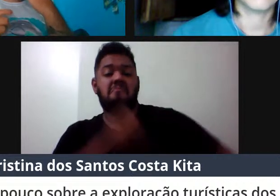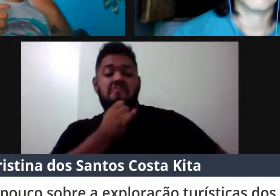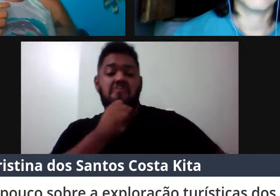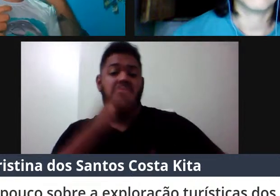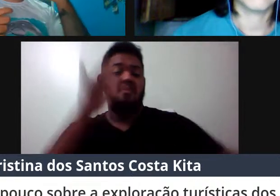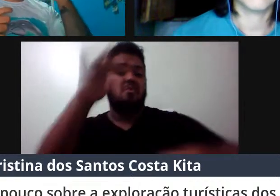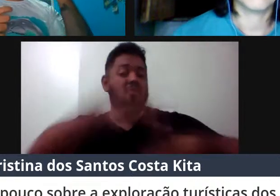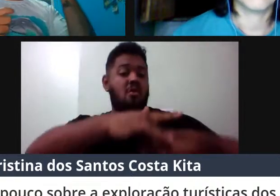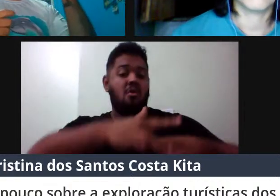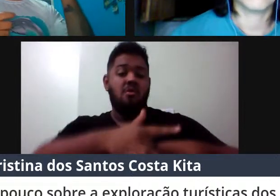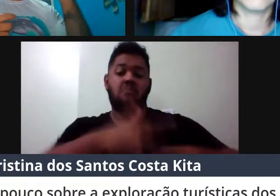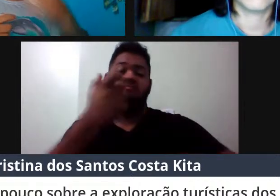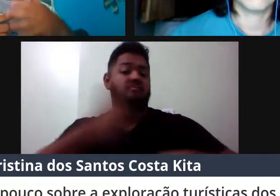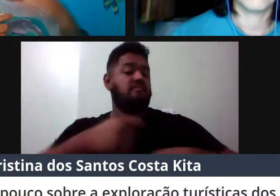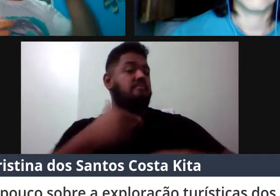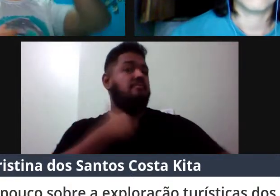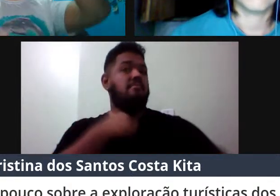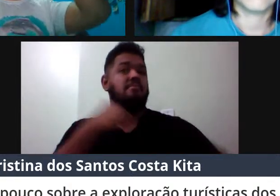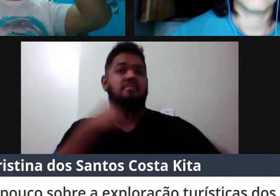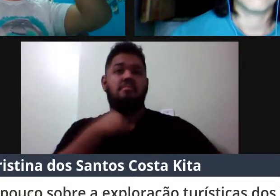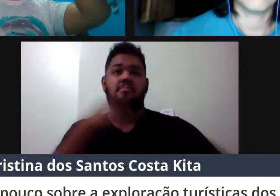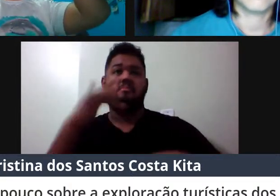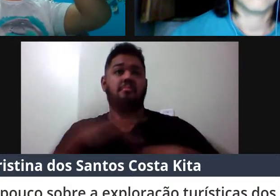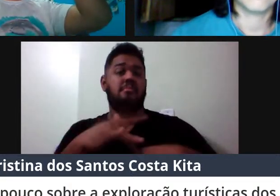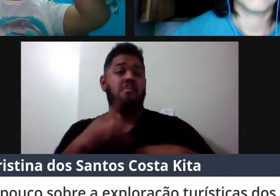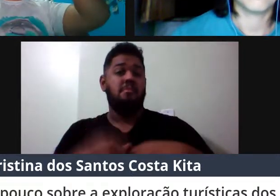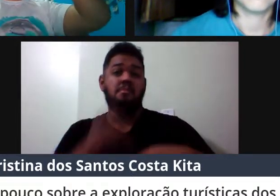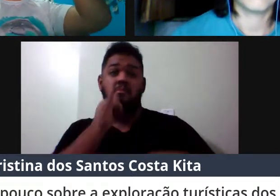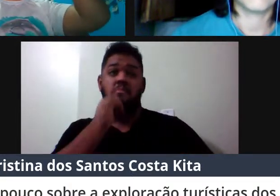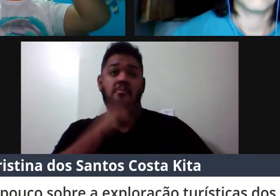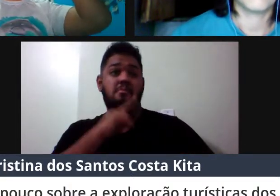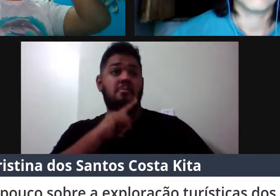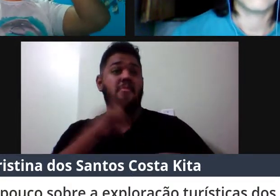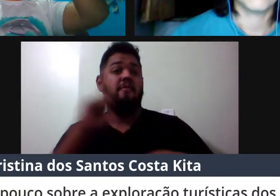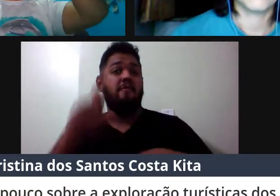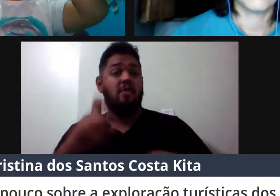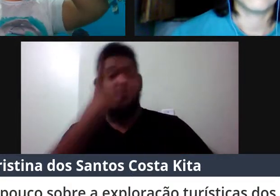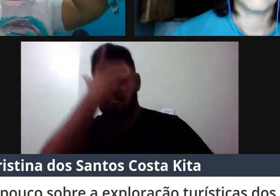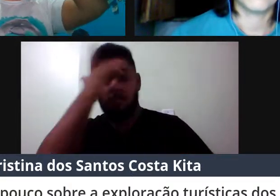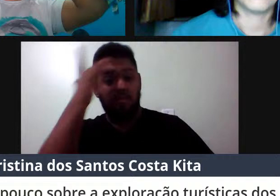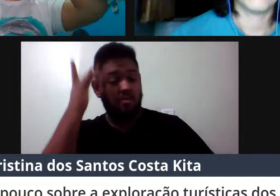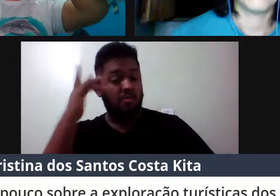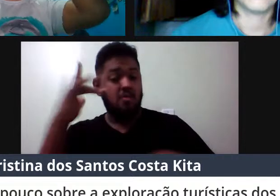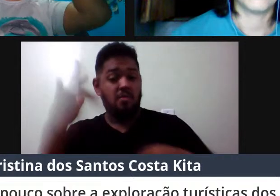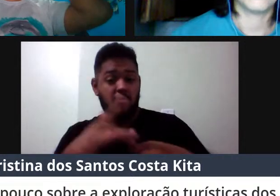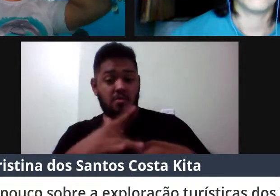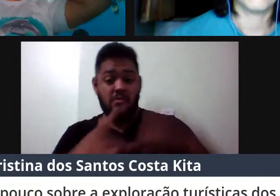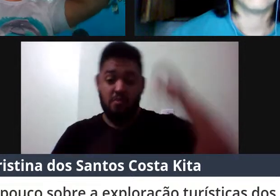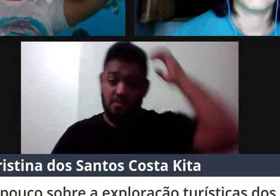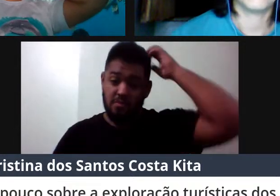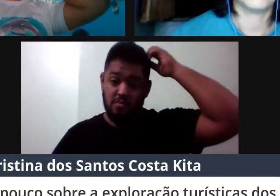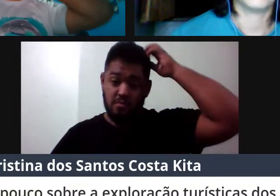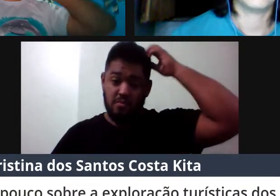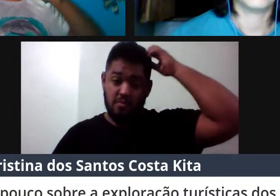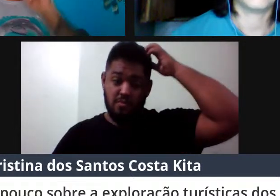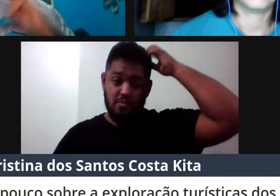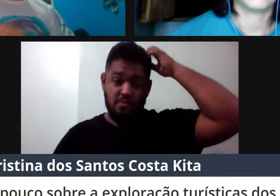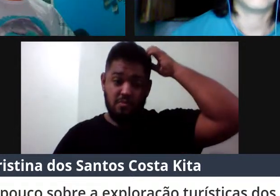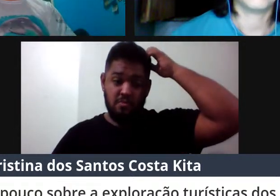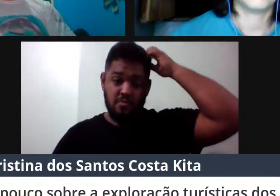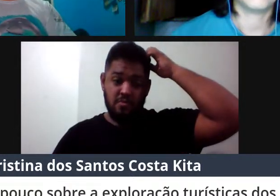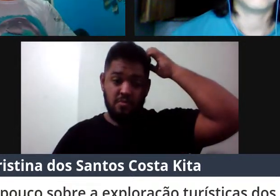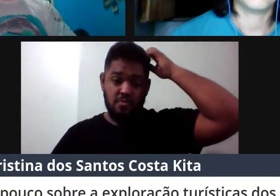deveria ter, em horas sensíveis, a gente tem até fotos de lesões que parecem lesões fúrgicas, assim, das locais onde as pessoas tocam mais,